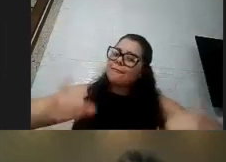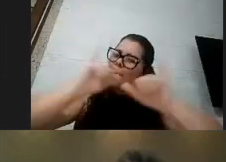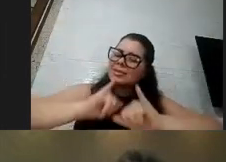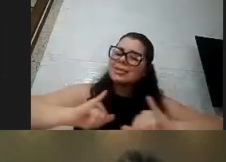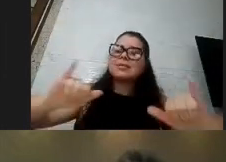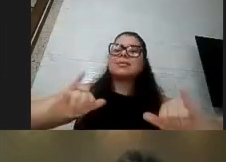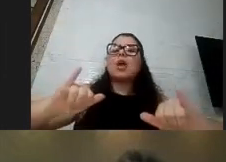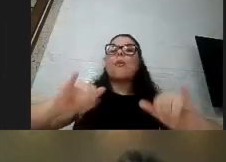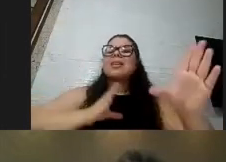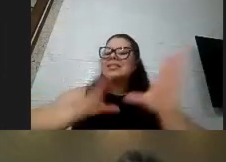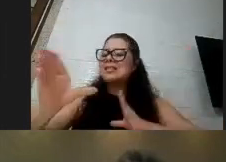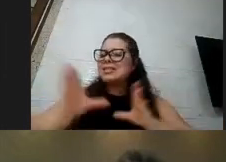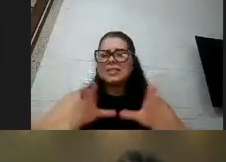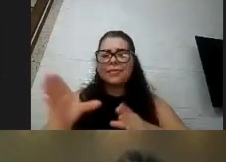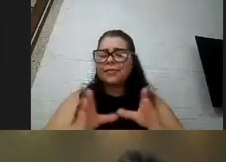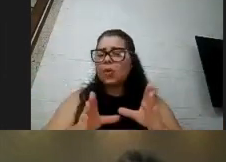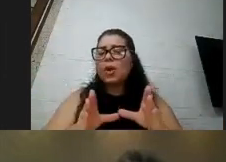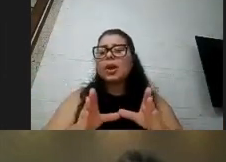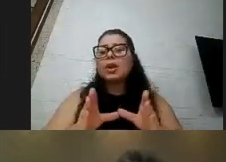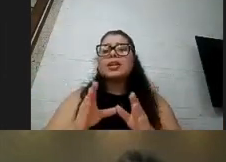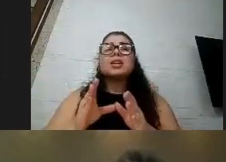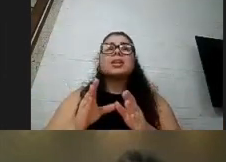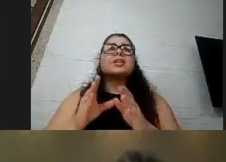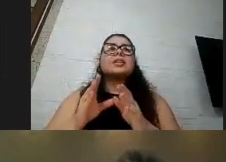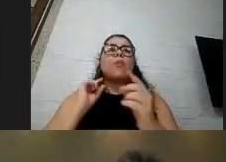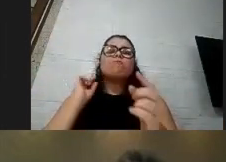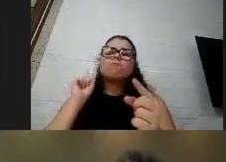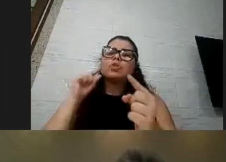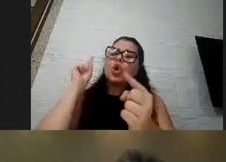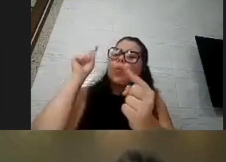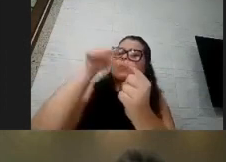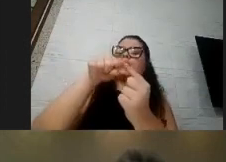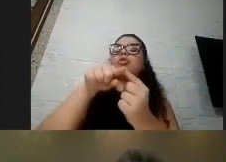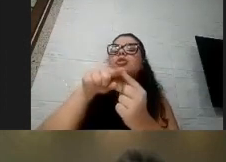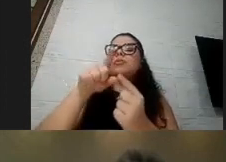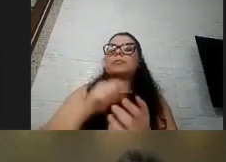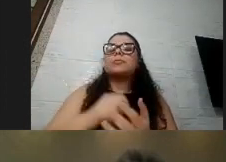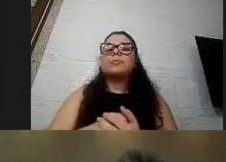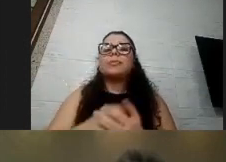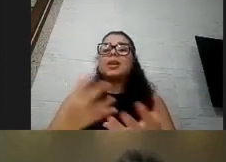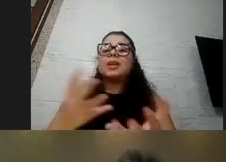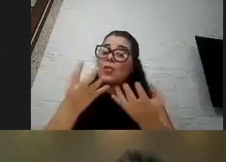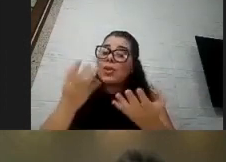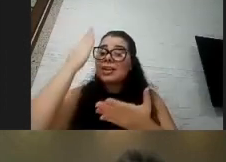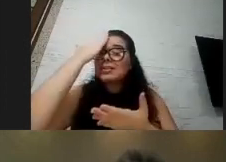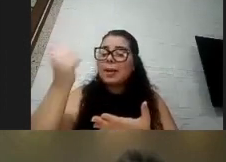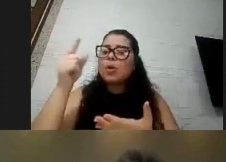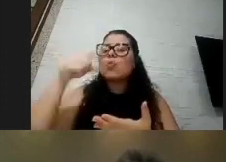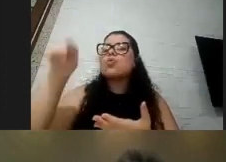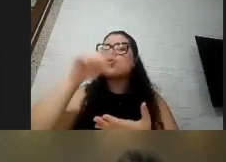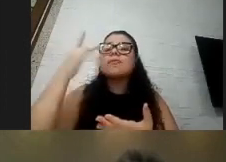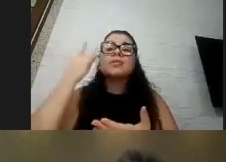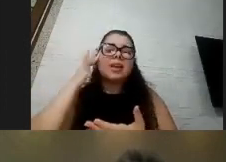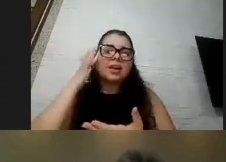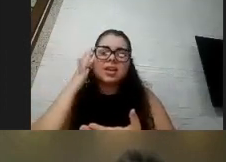acessível né que chegue o mais longe possível e a gente queria muito ouvir o feedback de vocês né o que vocês acharam